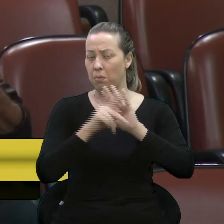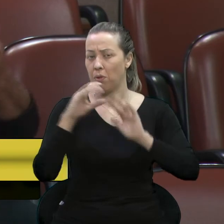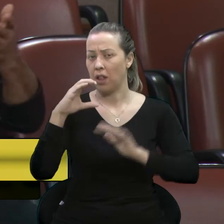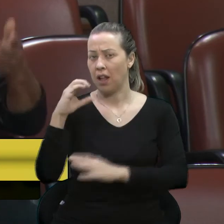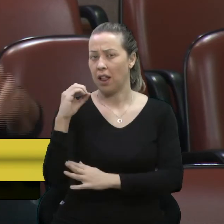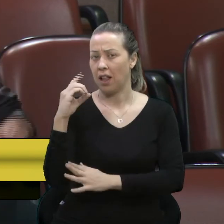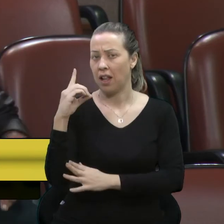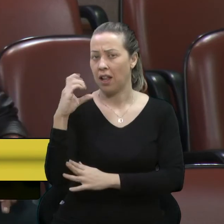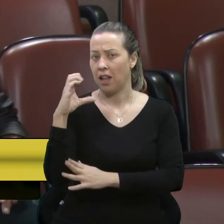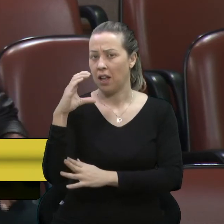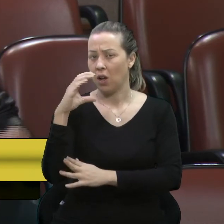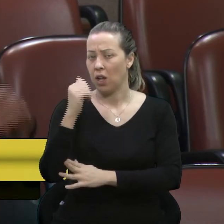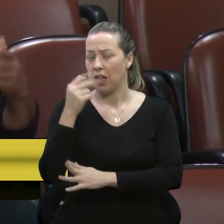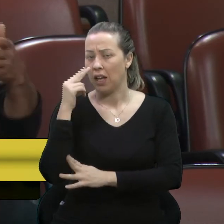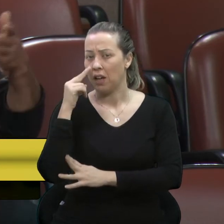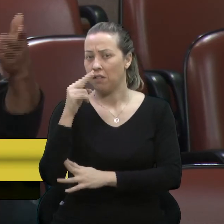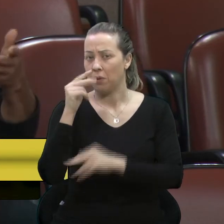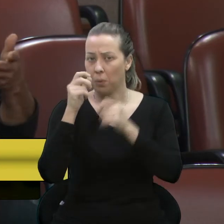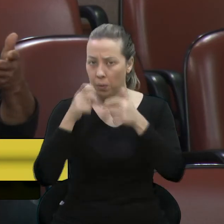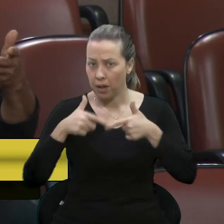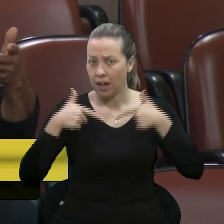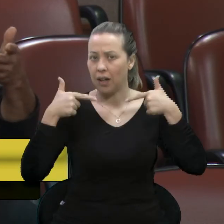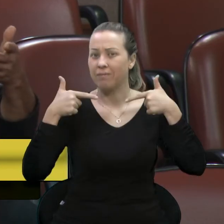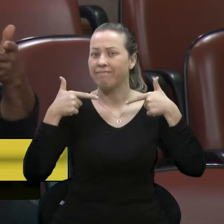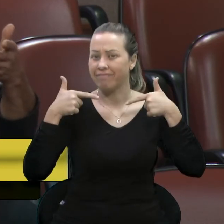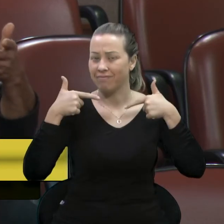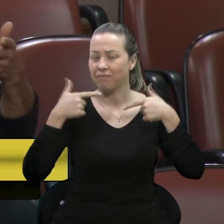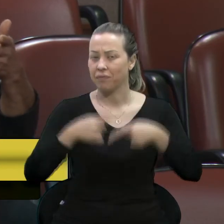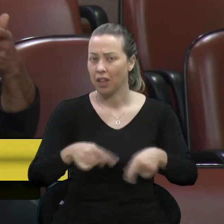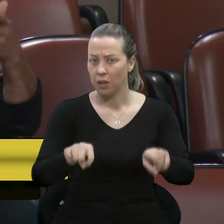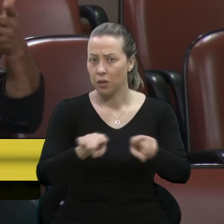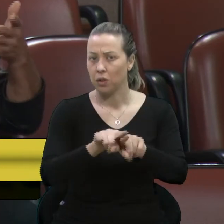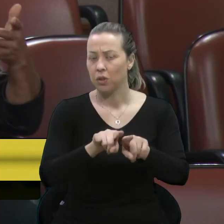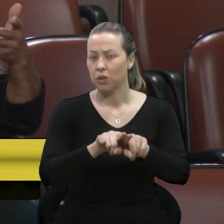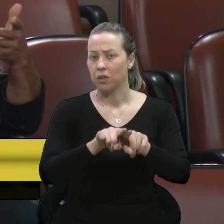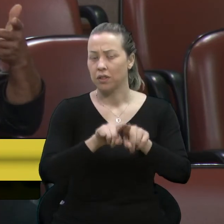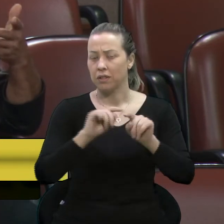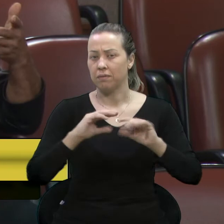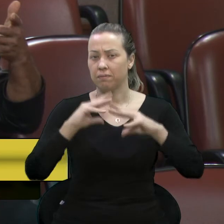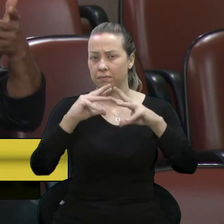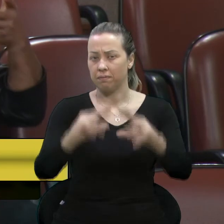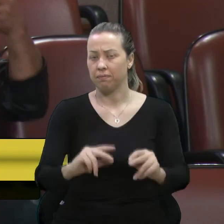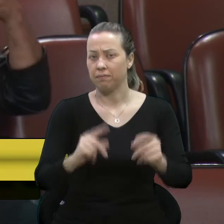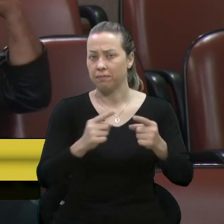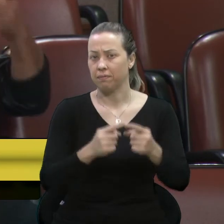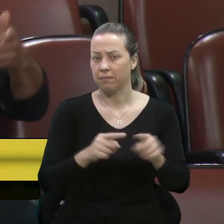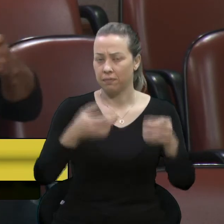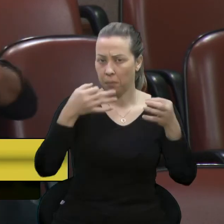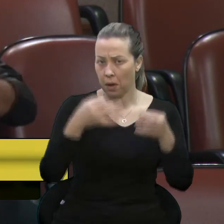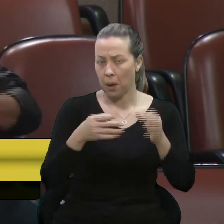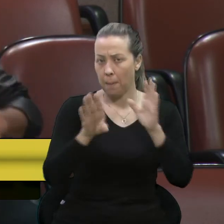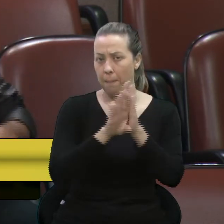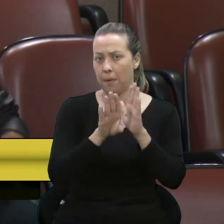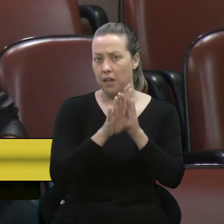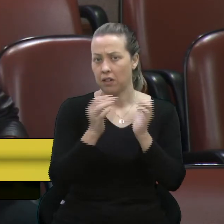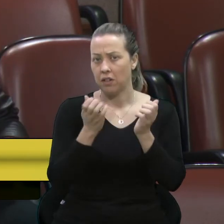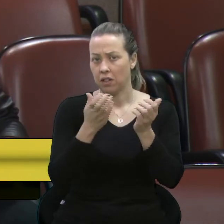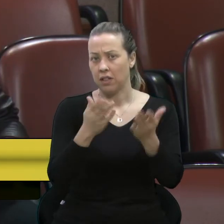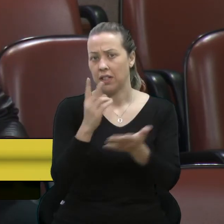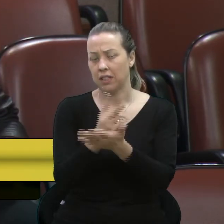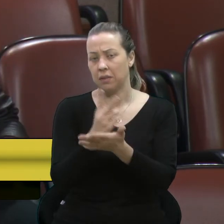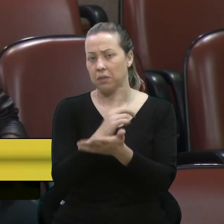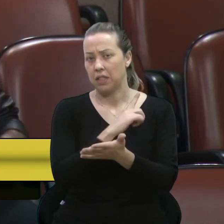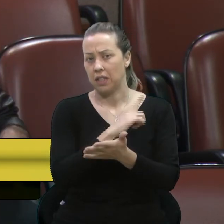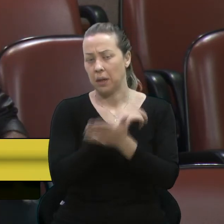vejo assim uma alegria, né? do pessoal estar junto em pró de benefícios a eles que sempre tem.